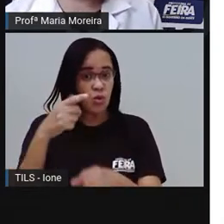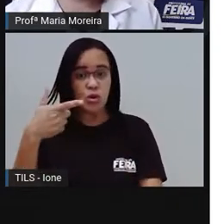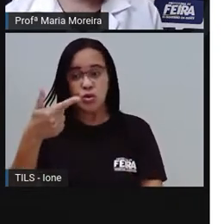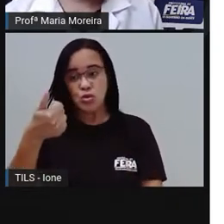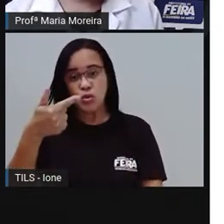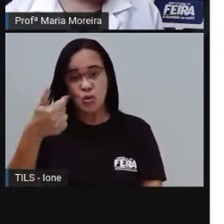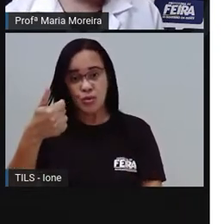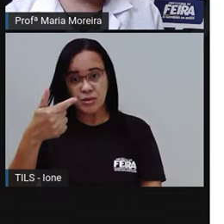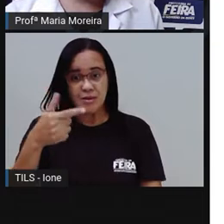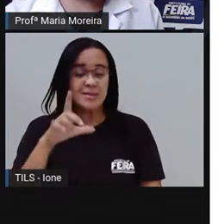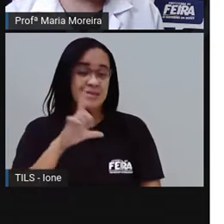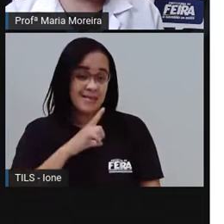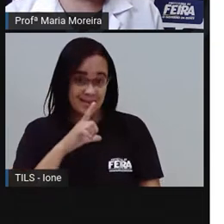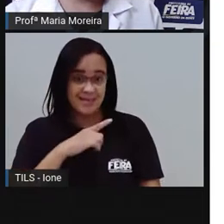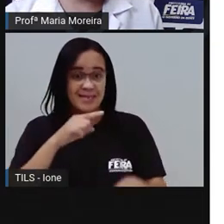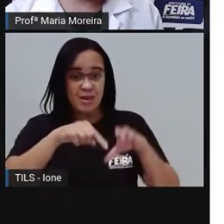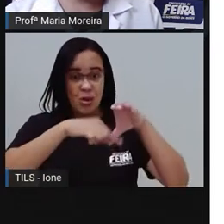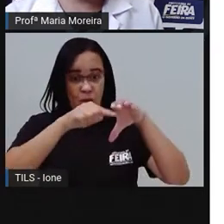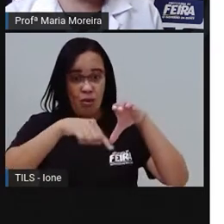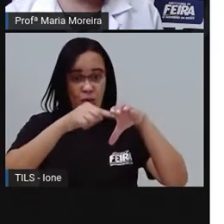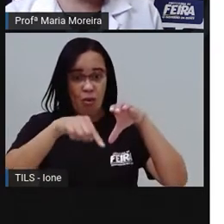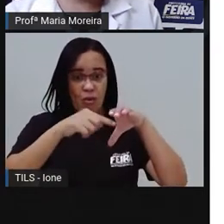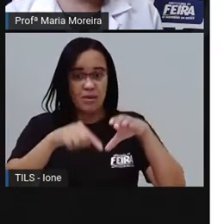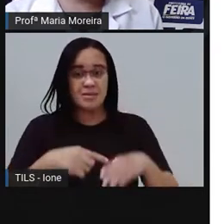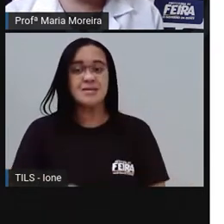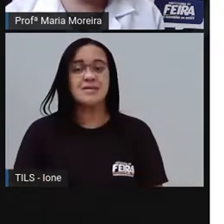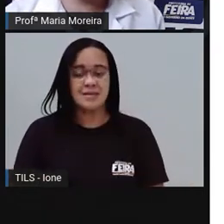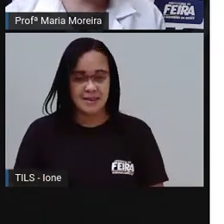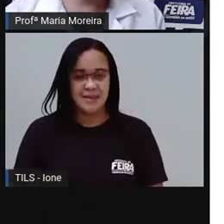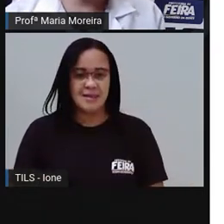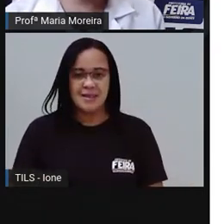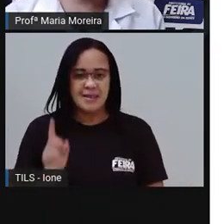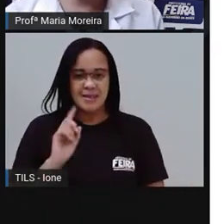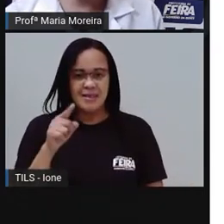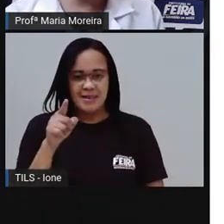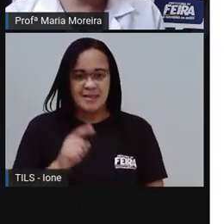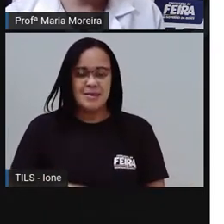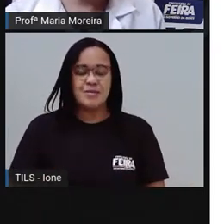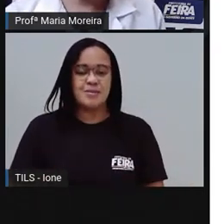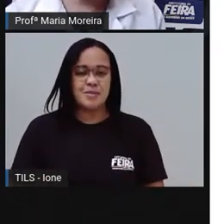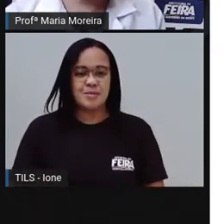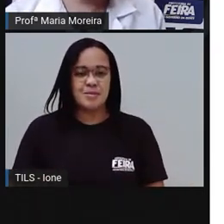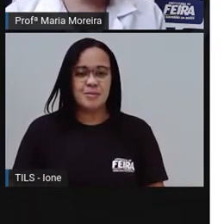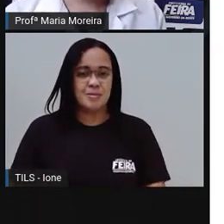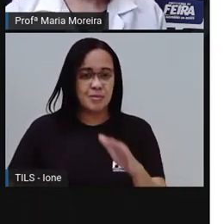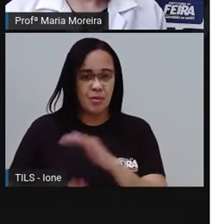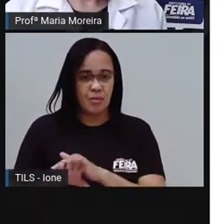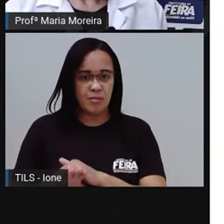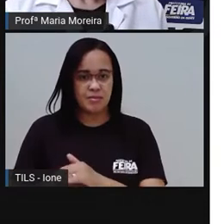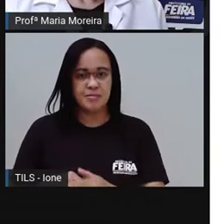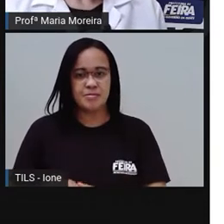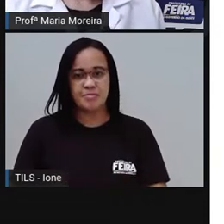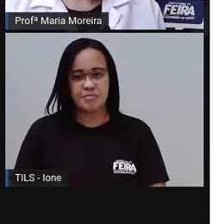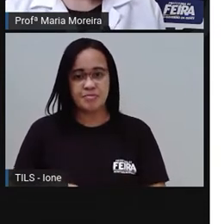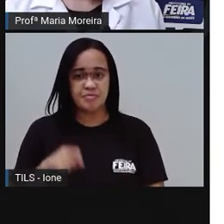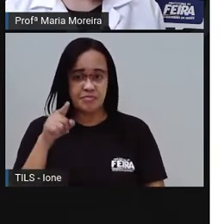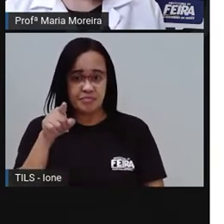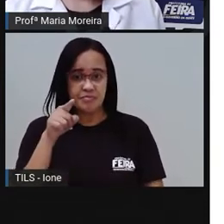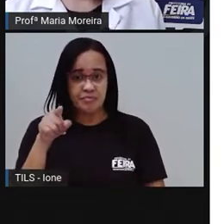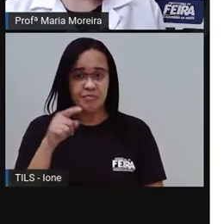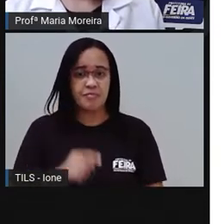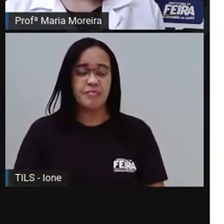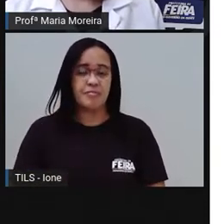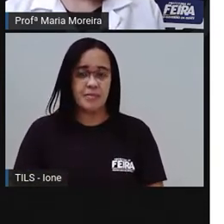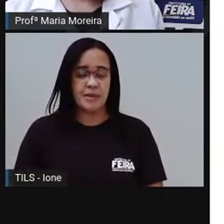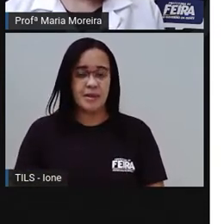doze pneus, doze rodas. Esse aqui não conta, não, porque ele não tá usando, é reserva. Tá bom? E aqui temos